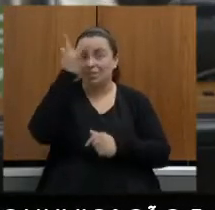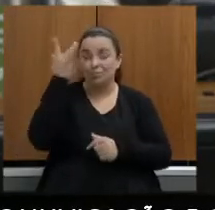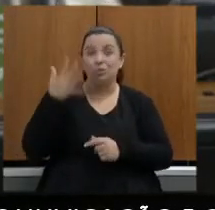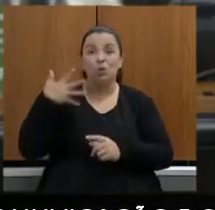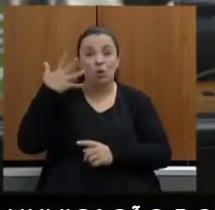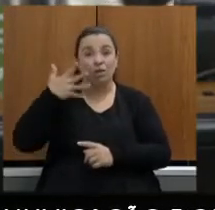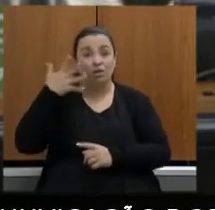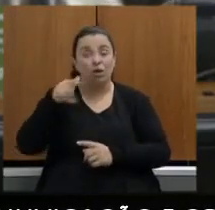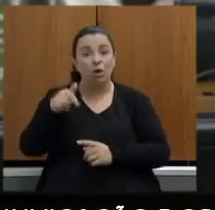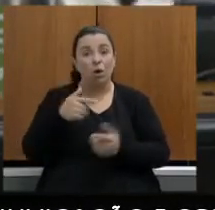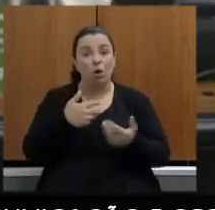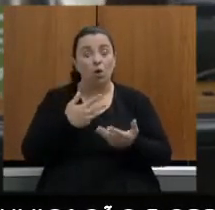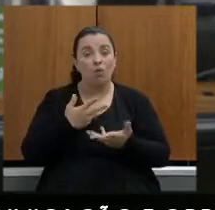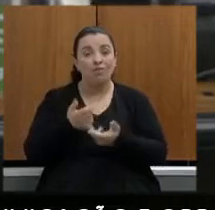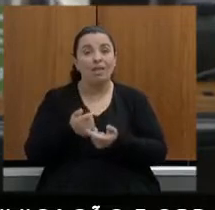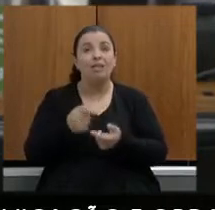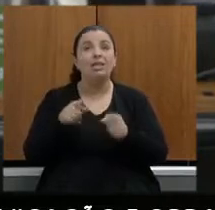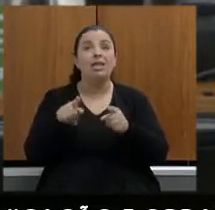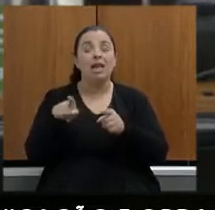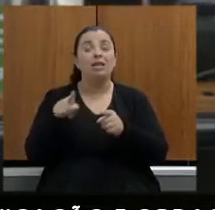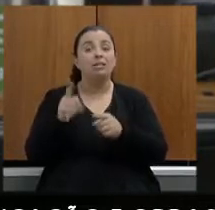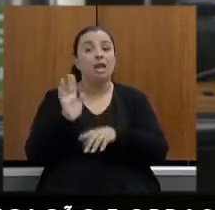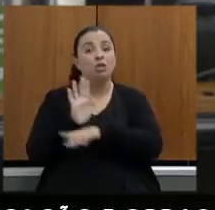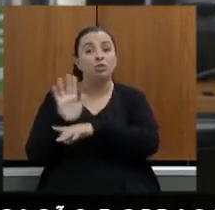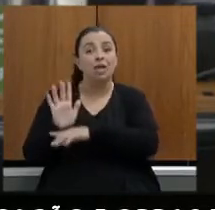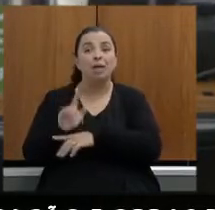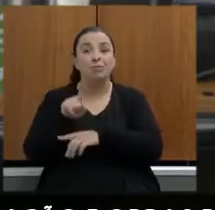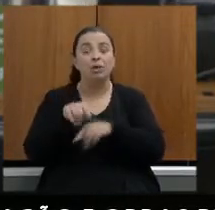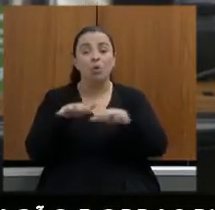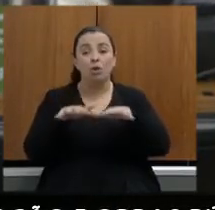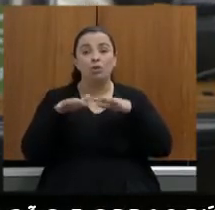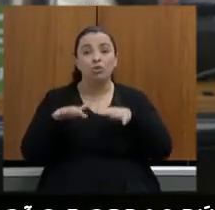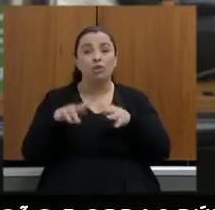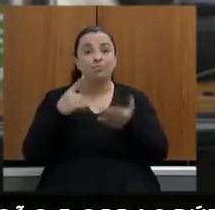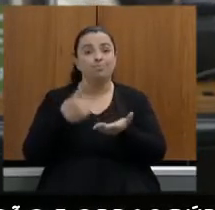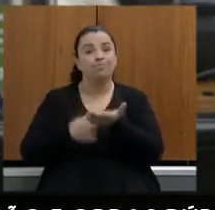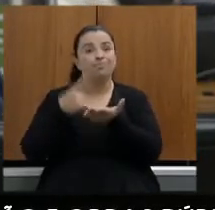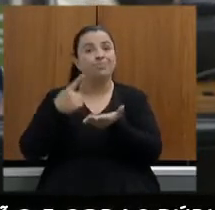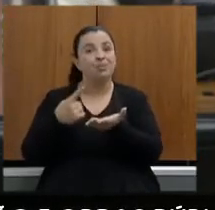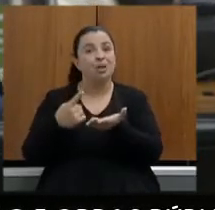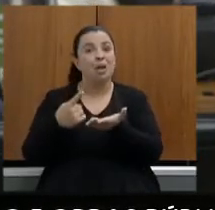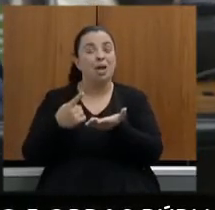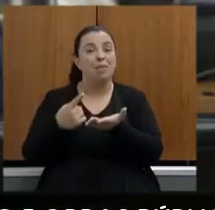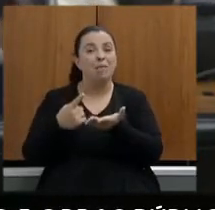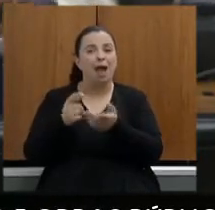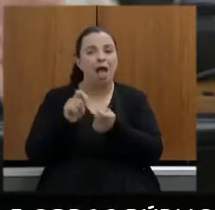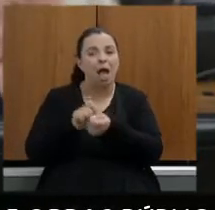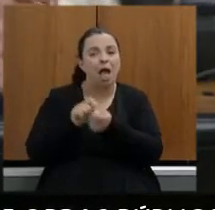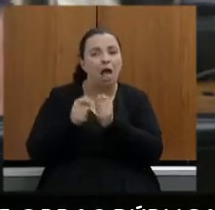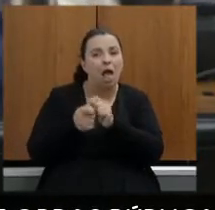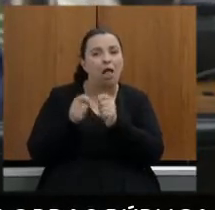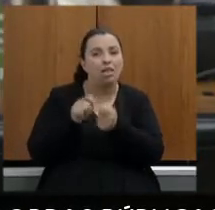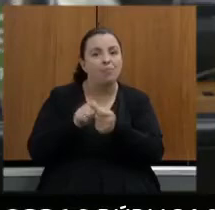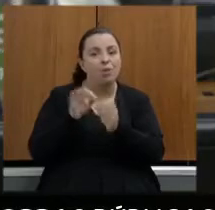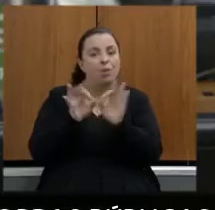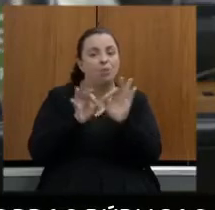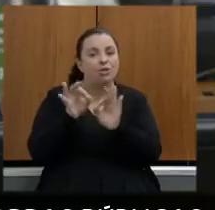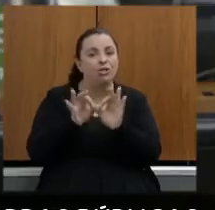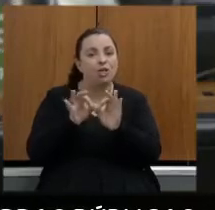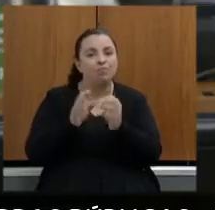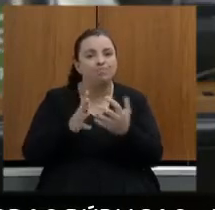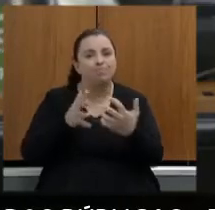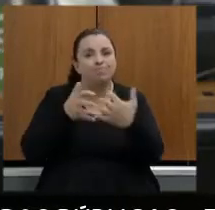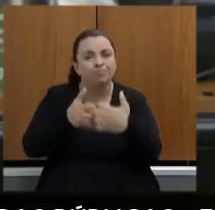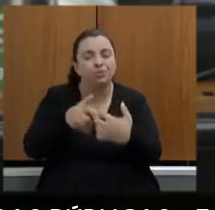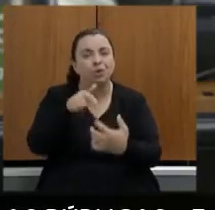audiência foi marcada para poder estar adequando a ideia do projeto com a necessidade no caso